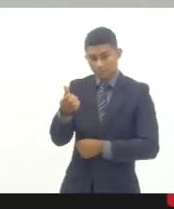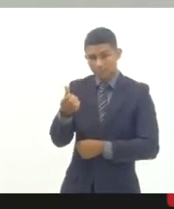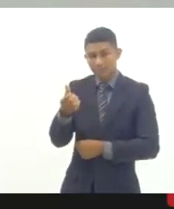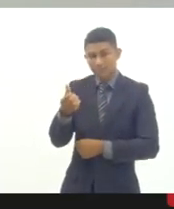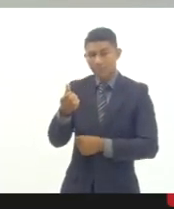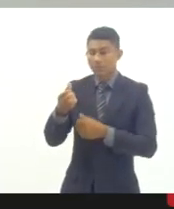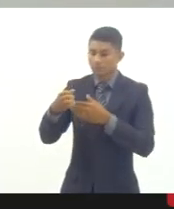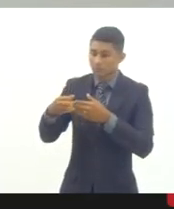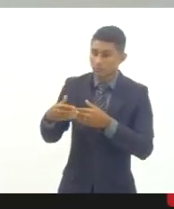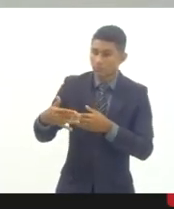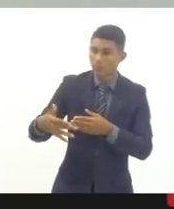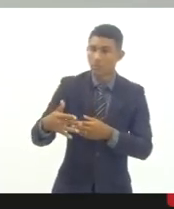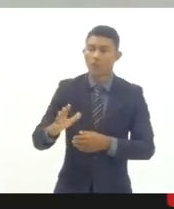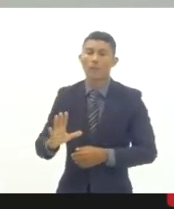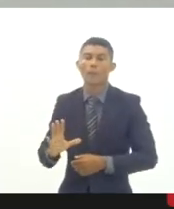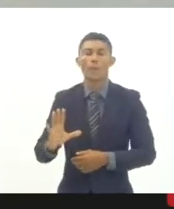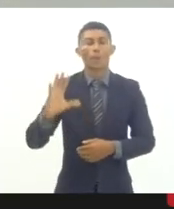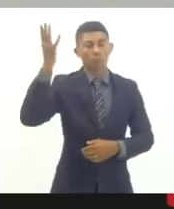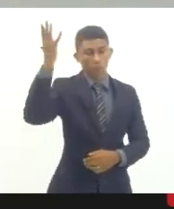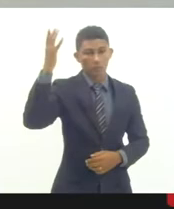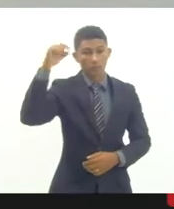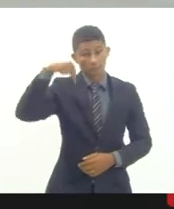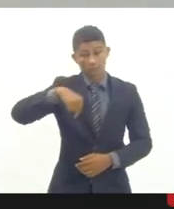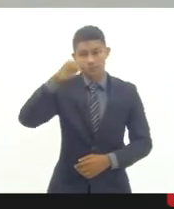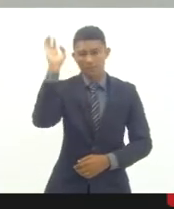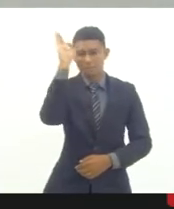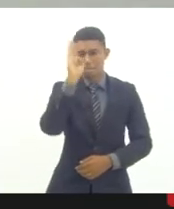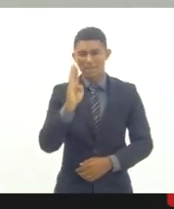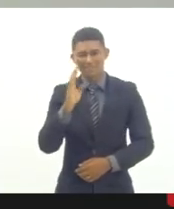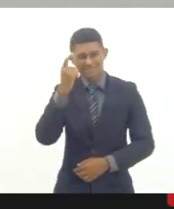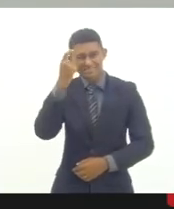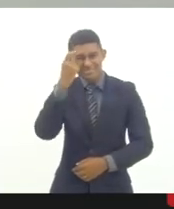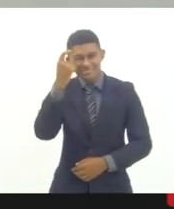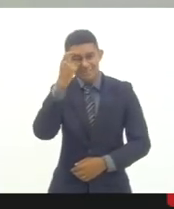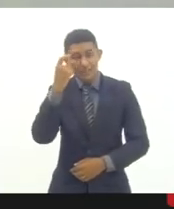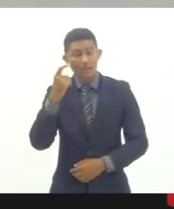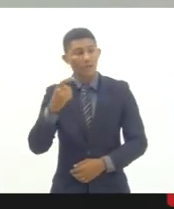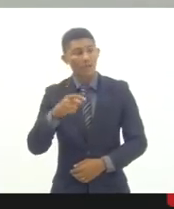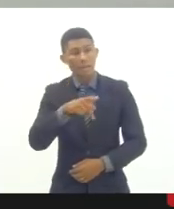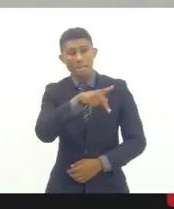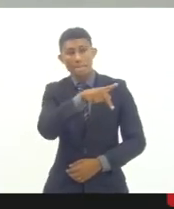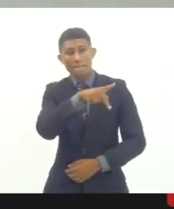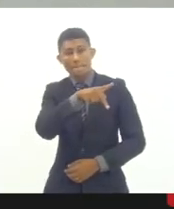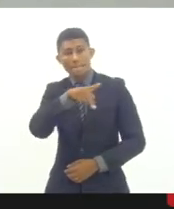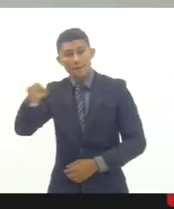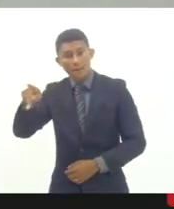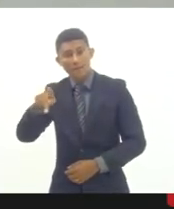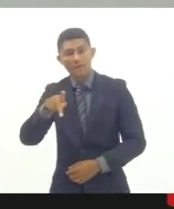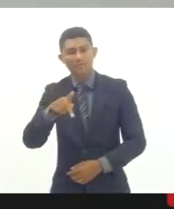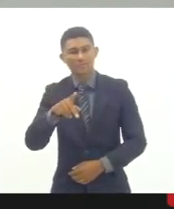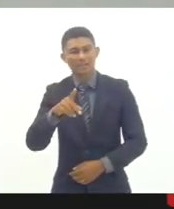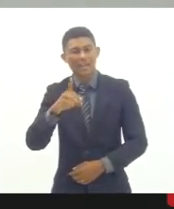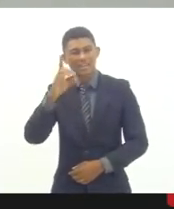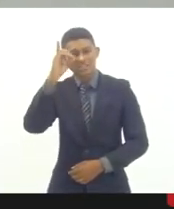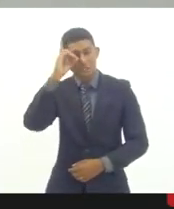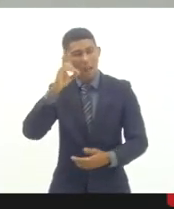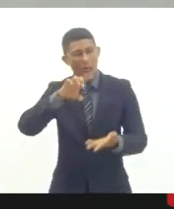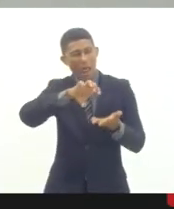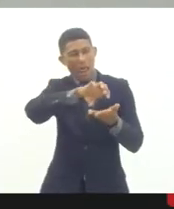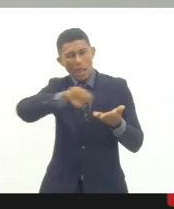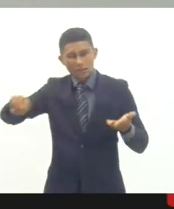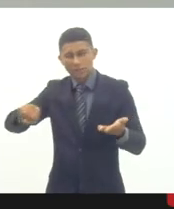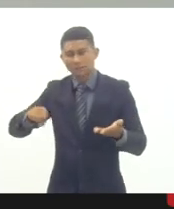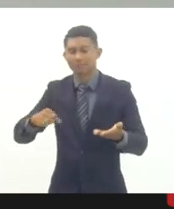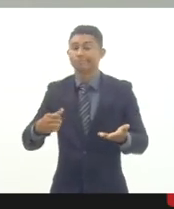o golpe no nosso país, com o impeachment da presidente Dilma, nós tivemos